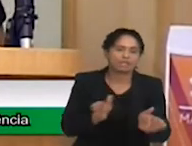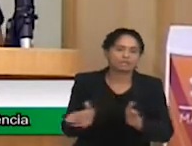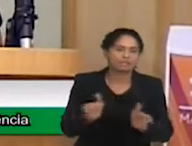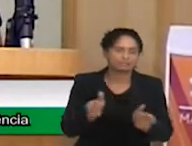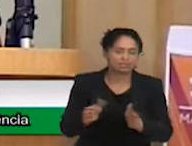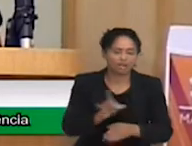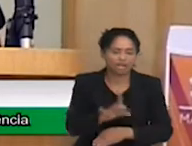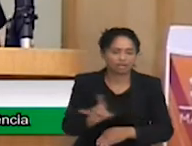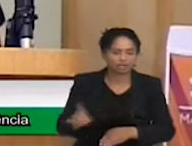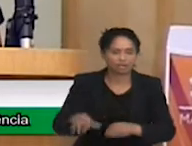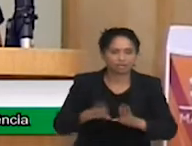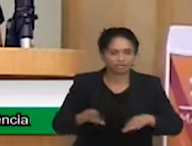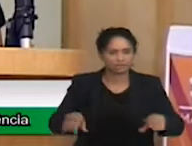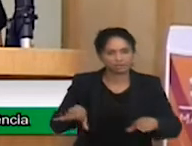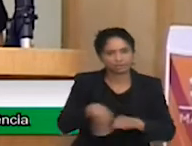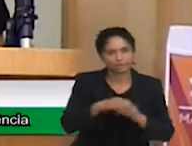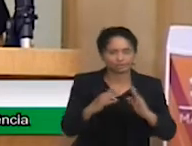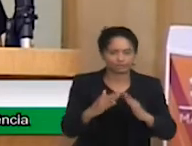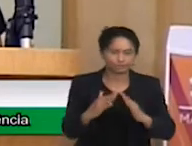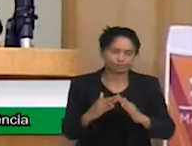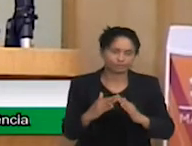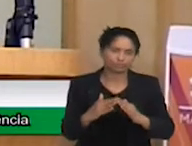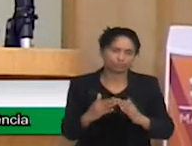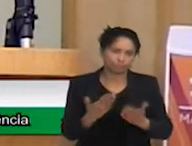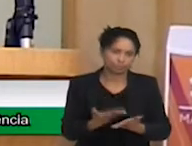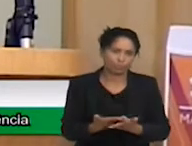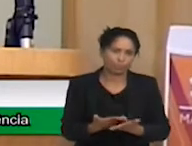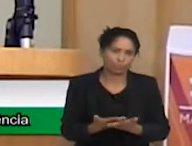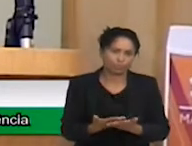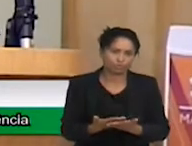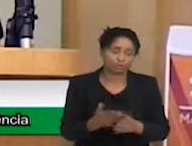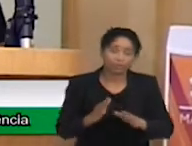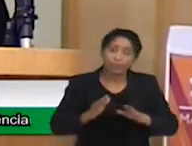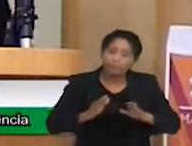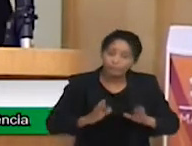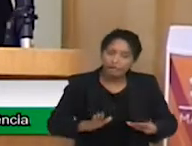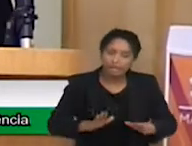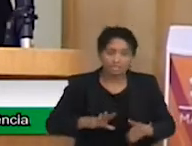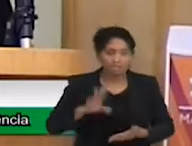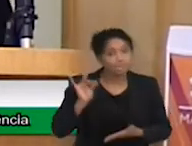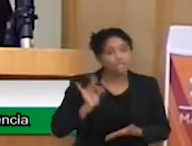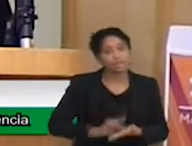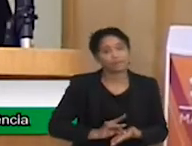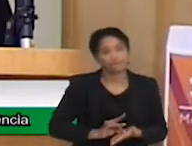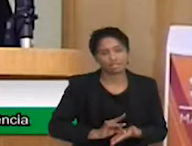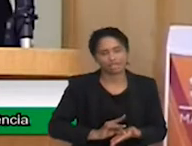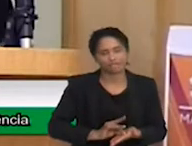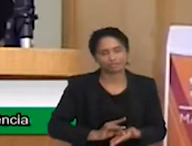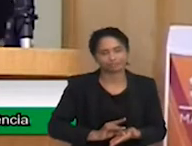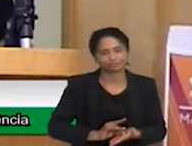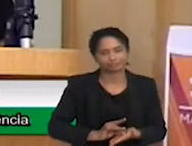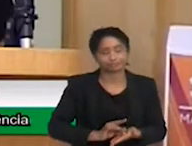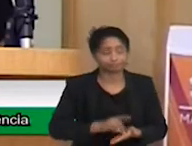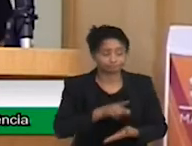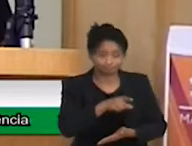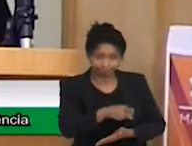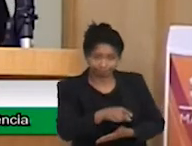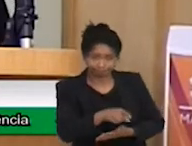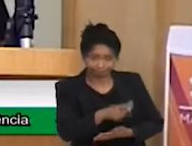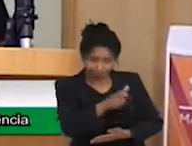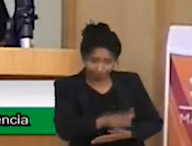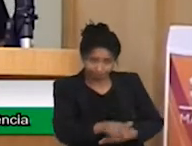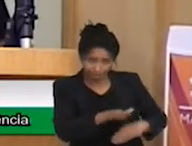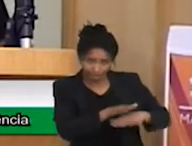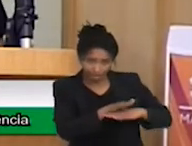mas deixamos bem claro que elas não exercem o real papel previsto em lei. O acompanhante